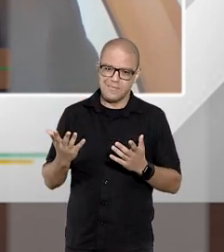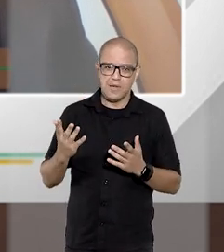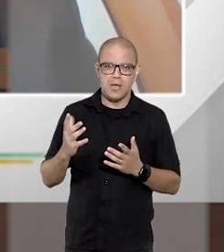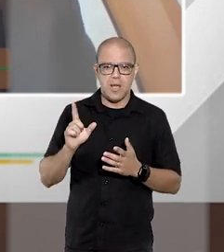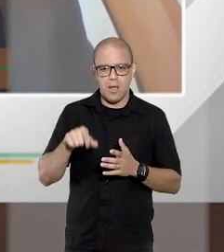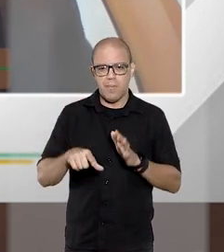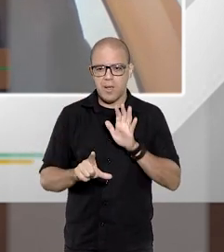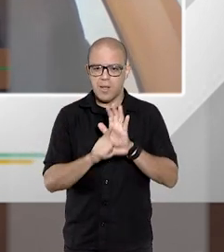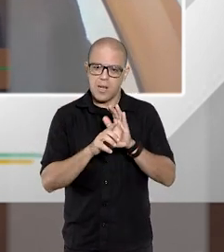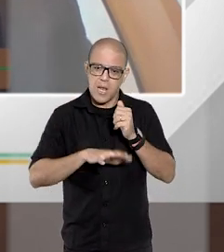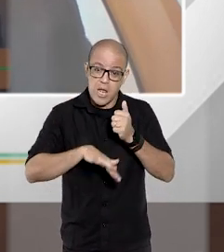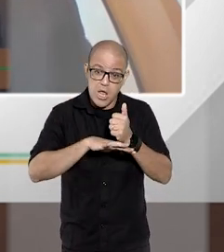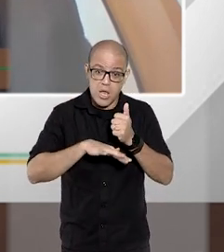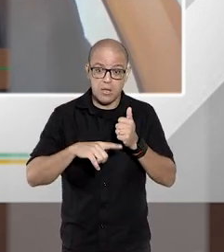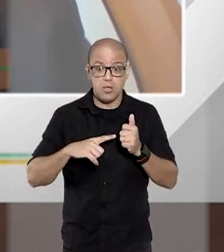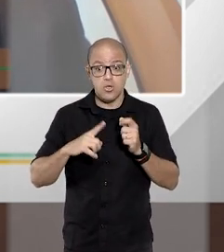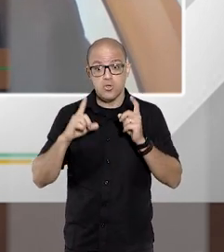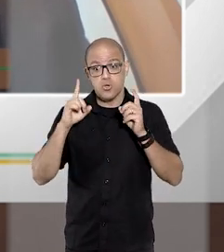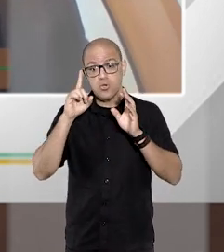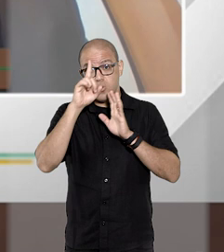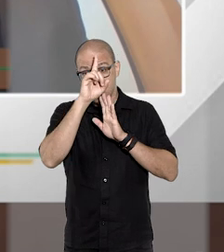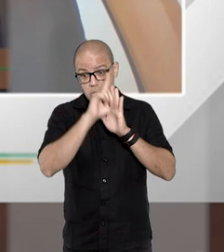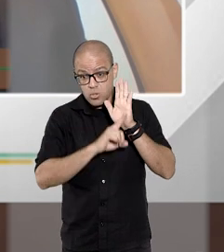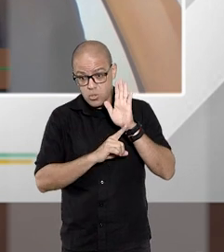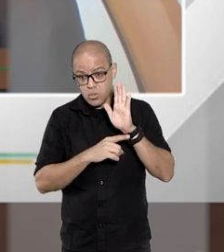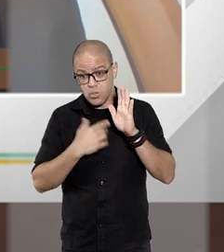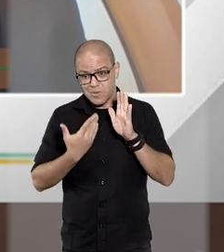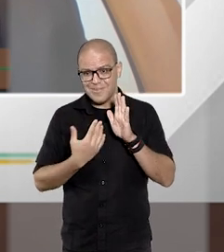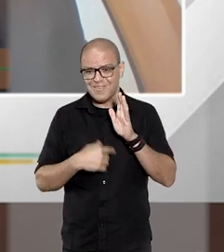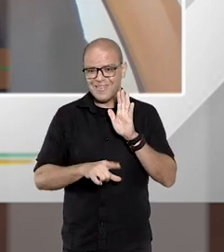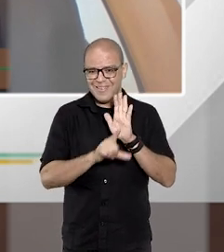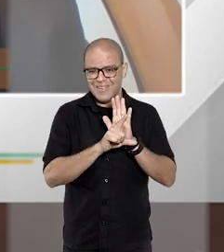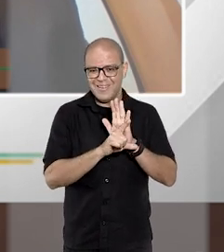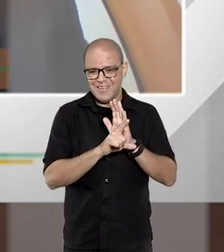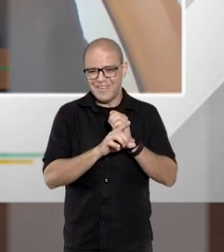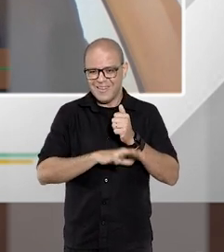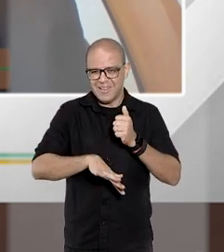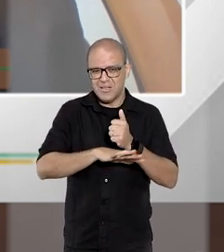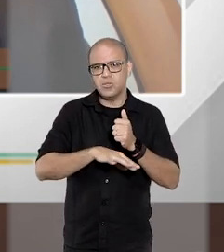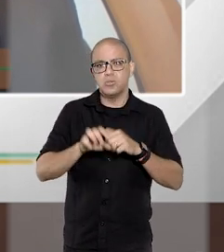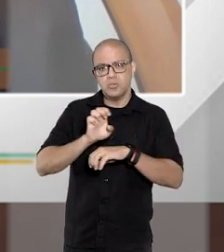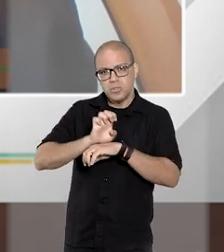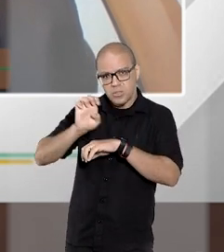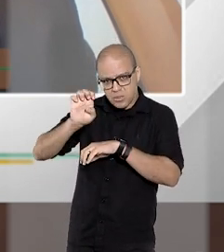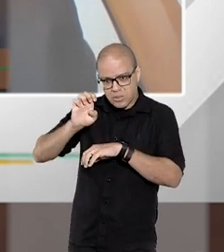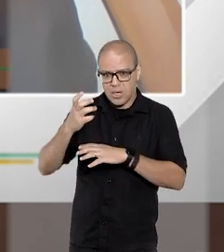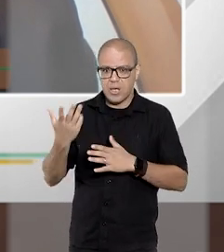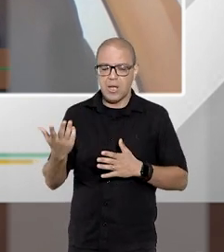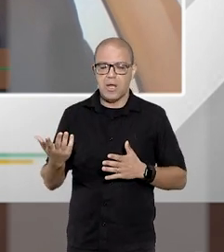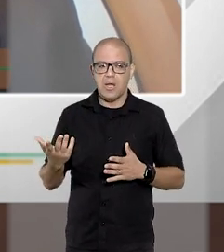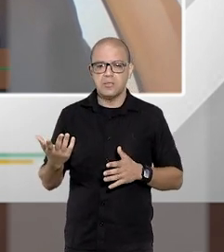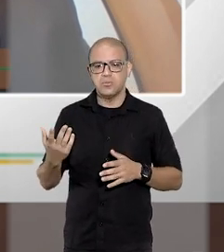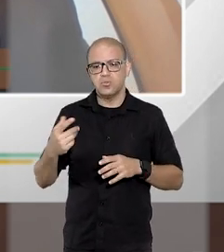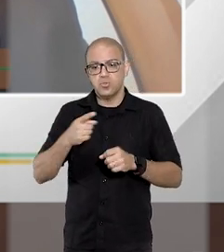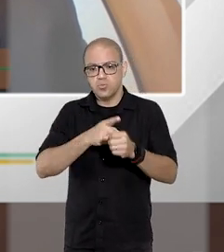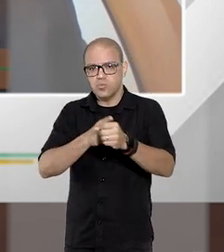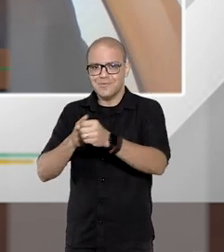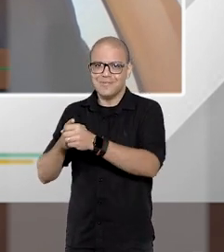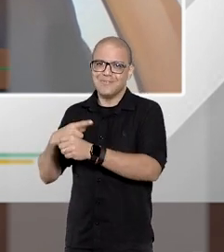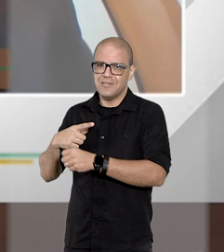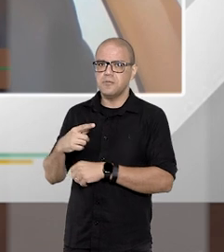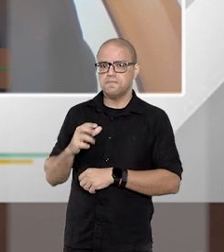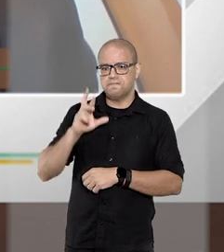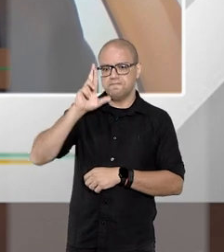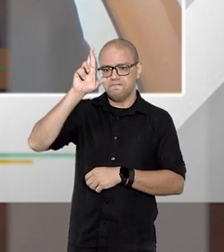aí é uma questão constitucional dentro da constituição os estados e municípios eles são eles têm